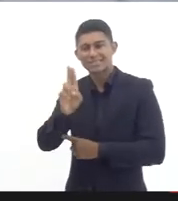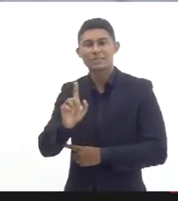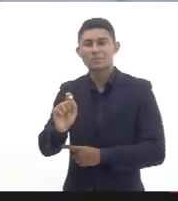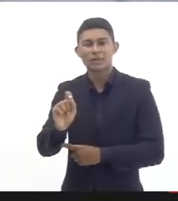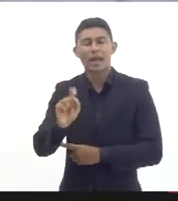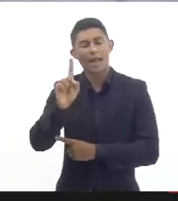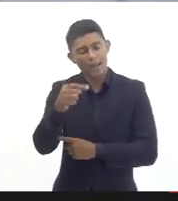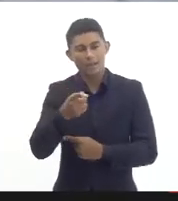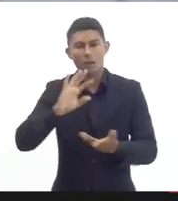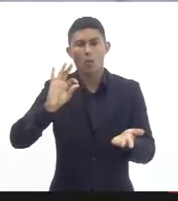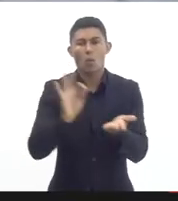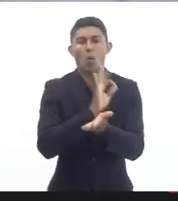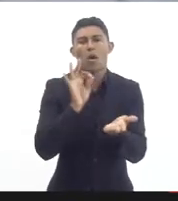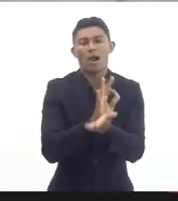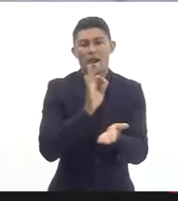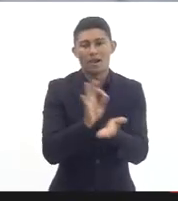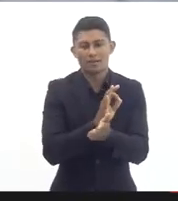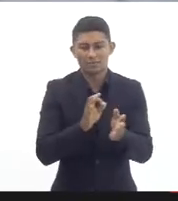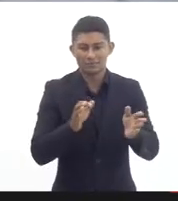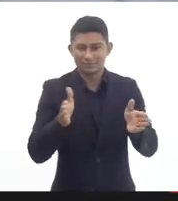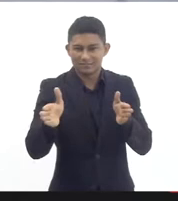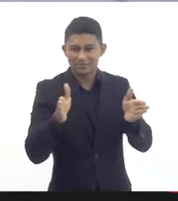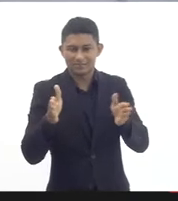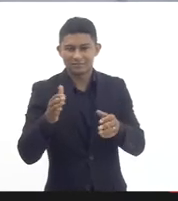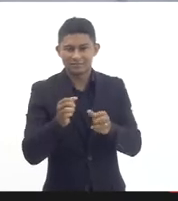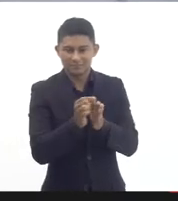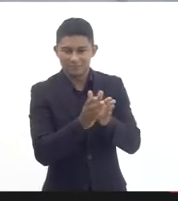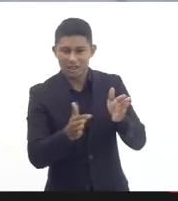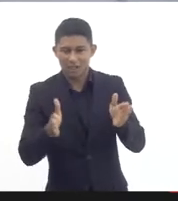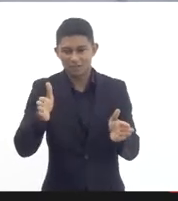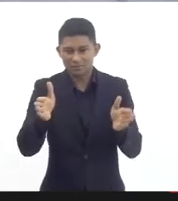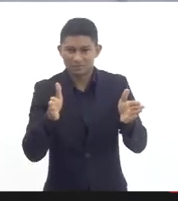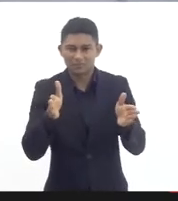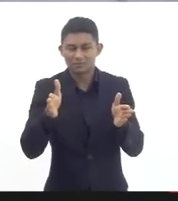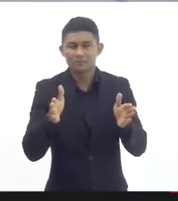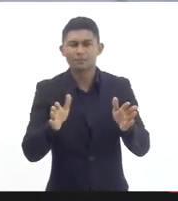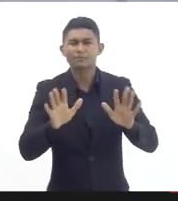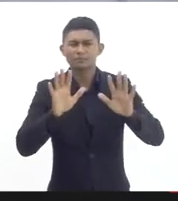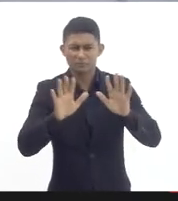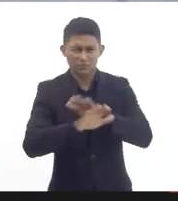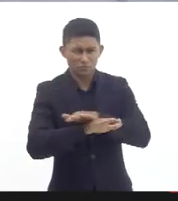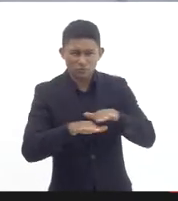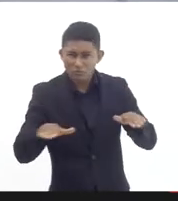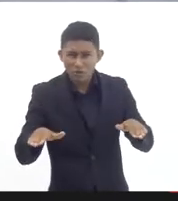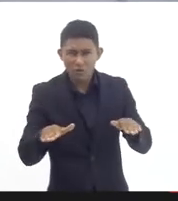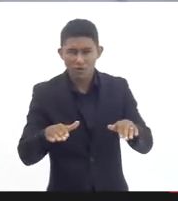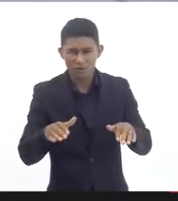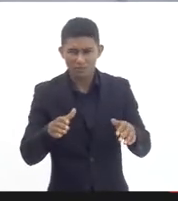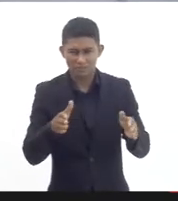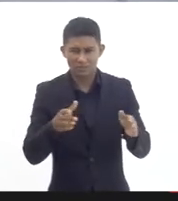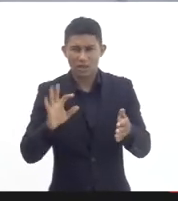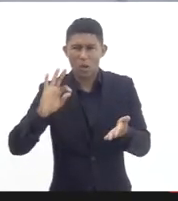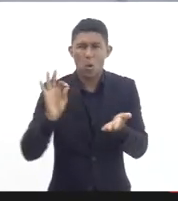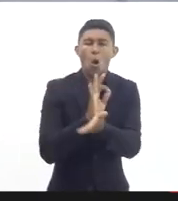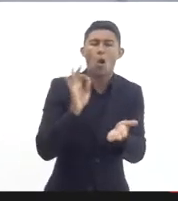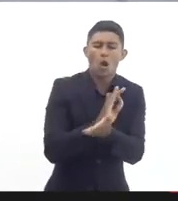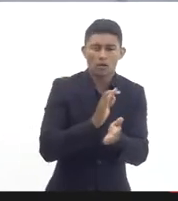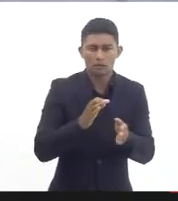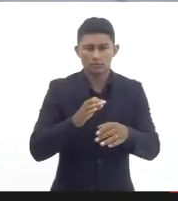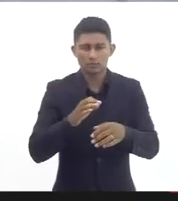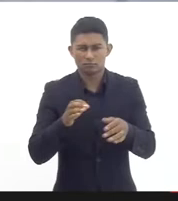contrato mas não significa que a gente trabalhe utilizando esses recursos exclusivamente para suprir a carência